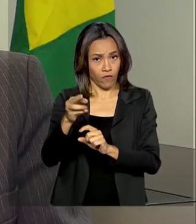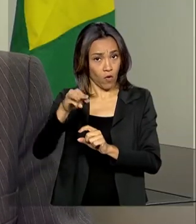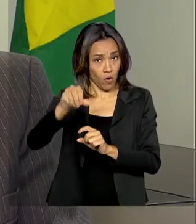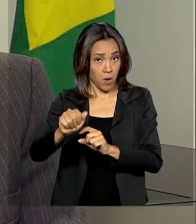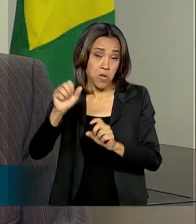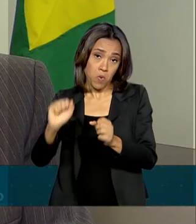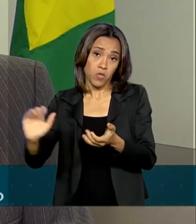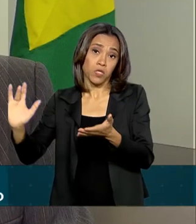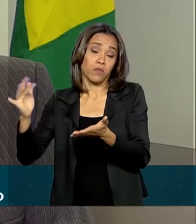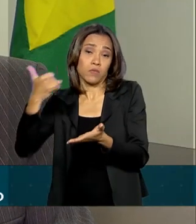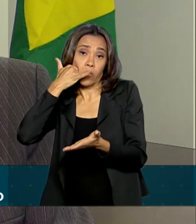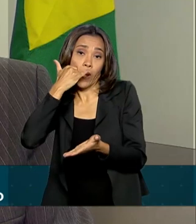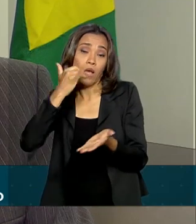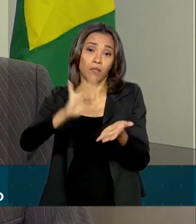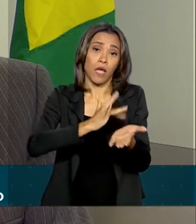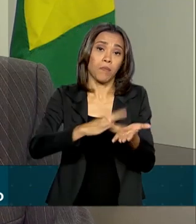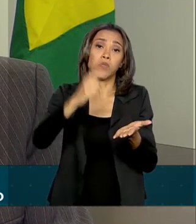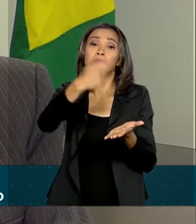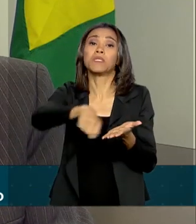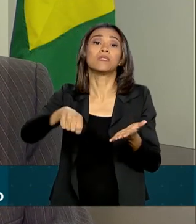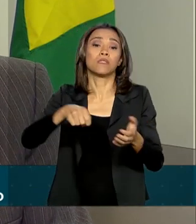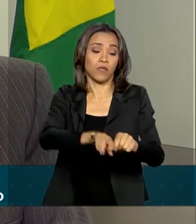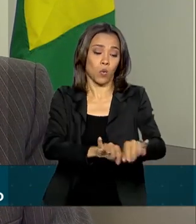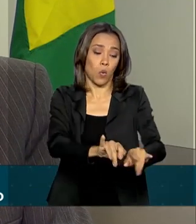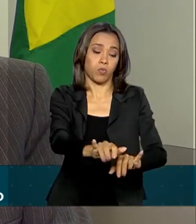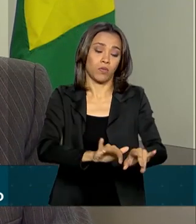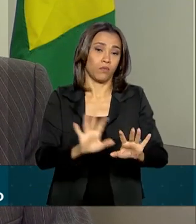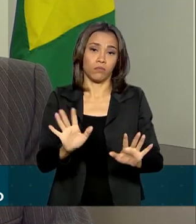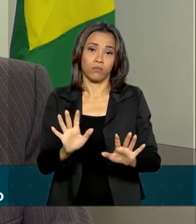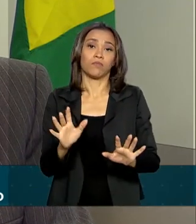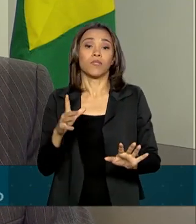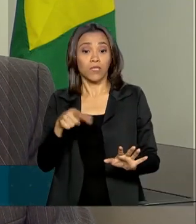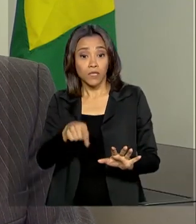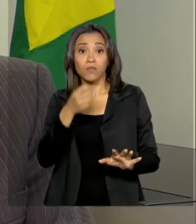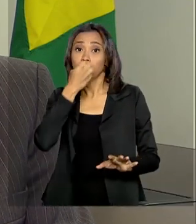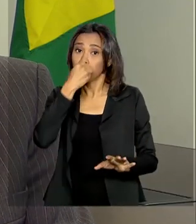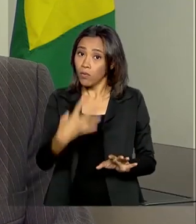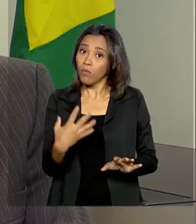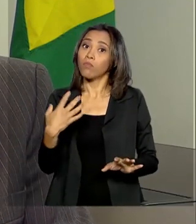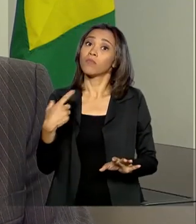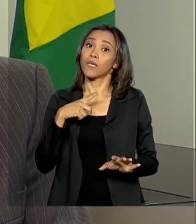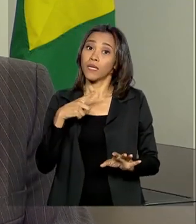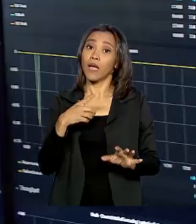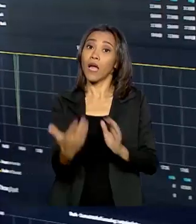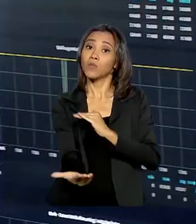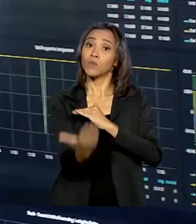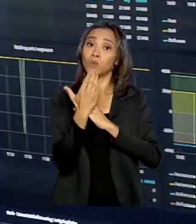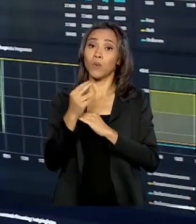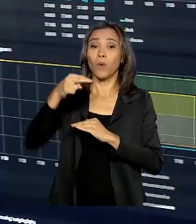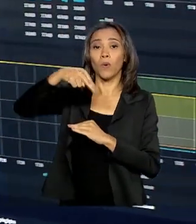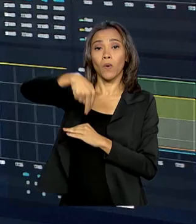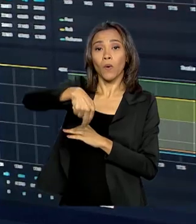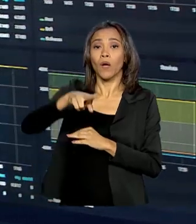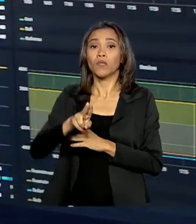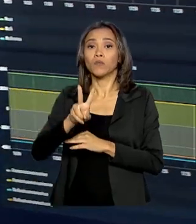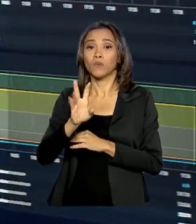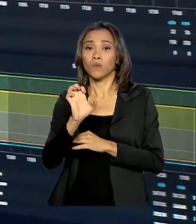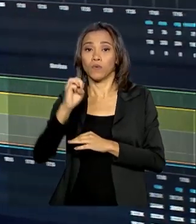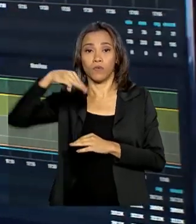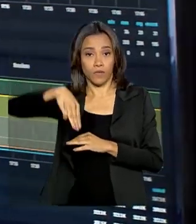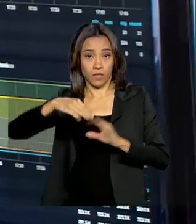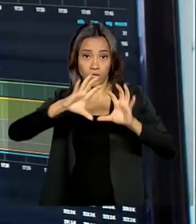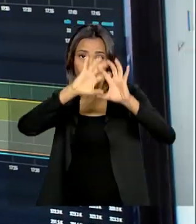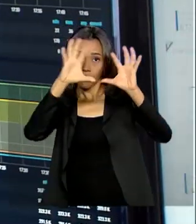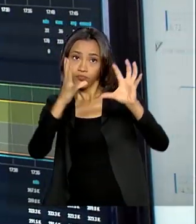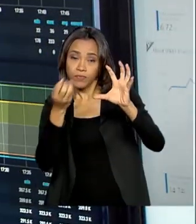esperar para chegar em casa para acessar o SISU, então isso foi um diferencial muito grande que a nuvem ajudou. A inovação no SISU é um